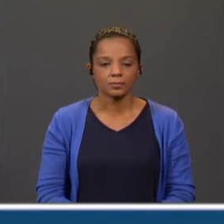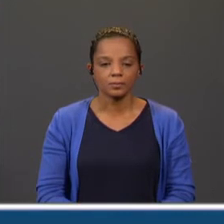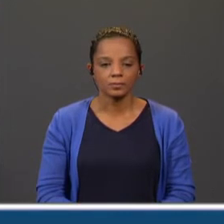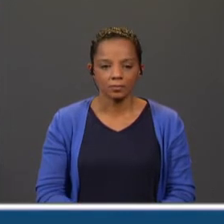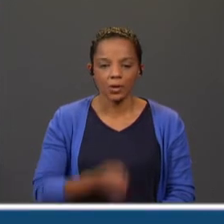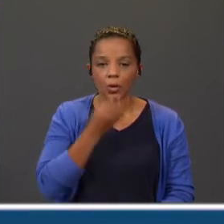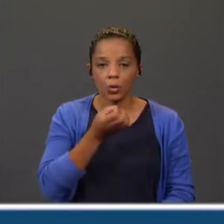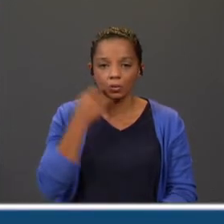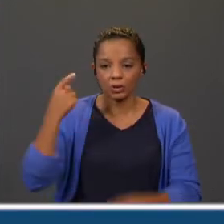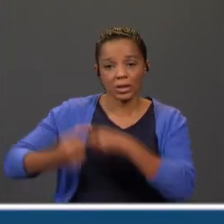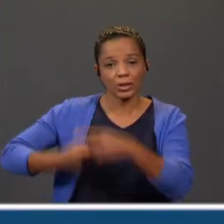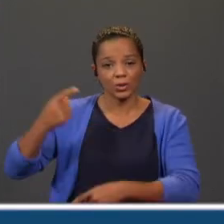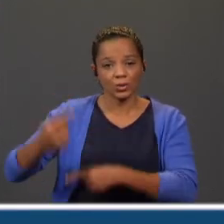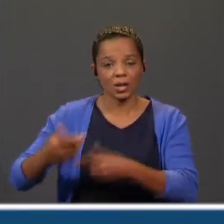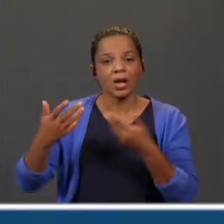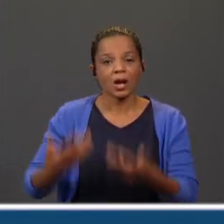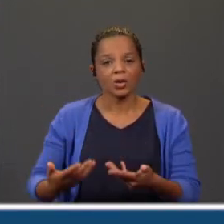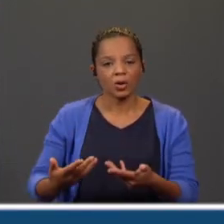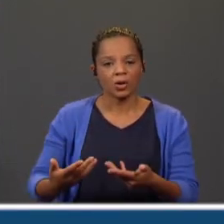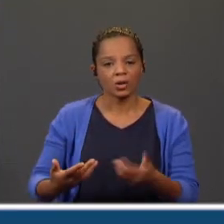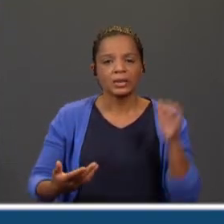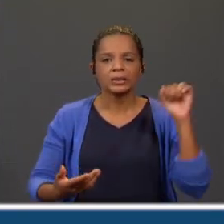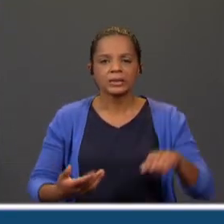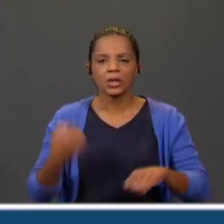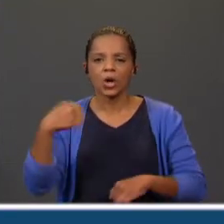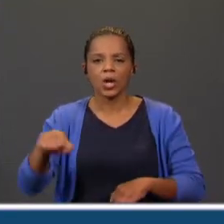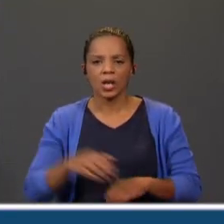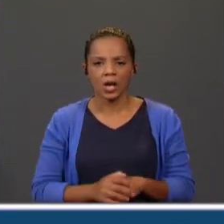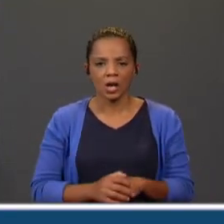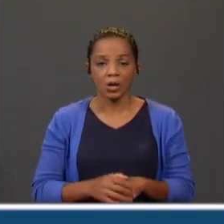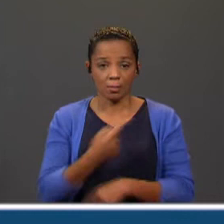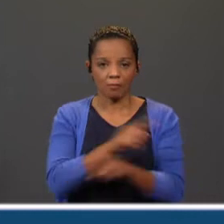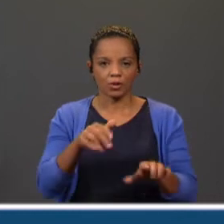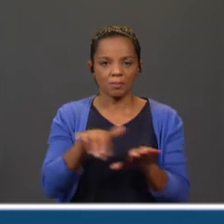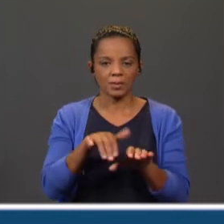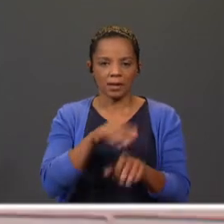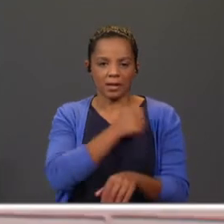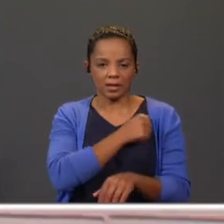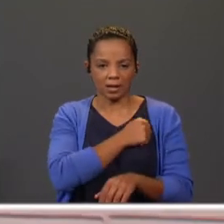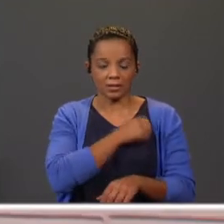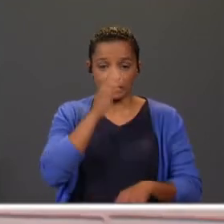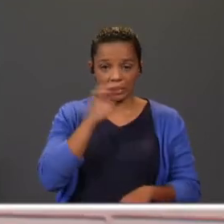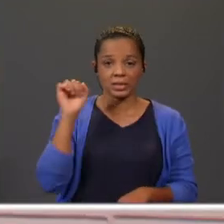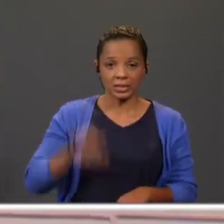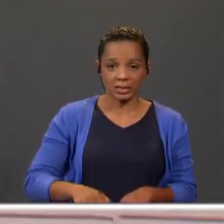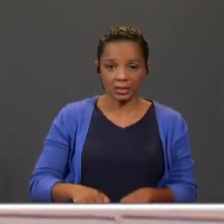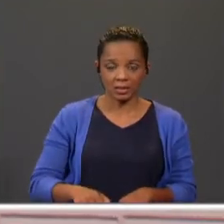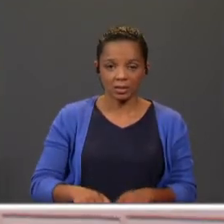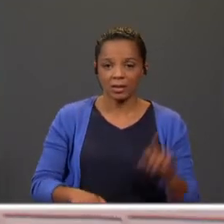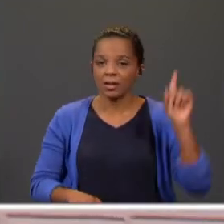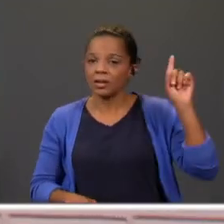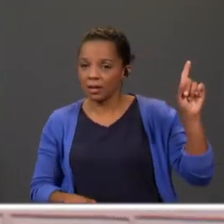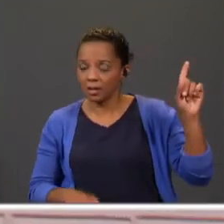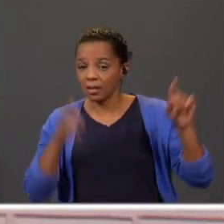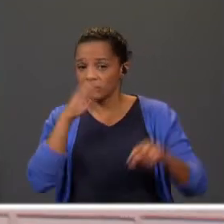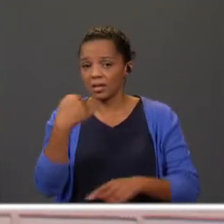Conto tradicional. E agora, para sim ou não? Vamos combinar, para vocês poderem participar aí em casa. Se for sim, coloca o dedo no